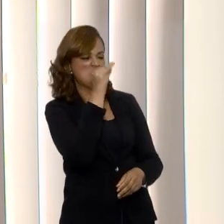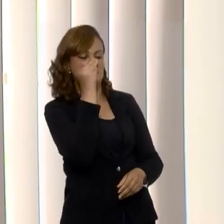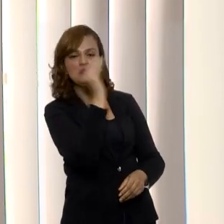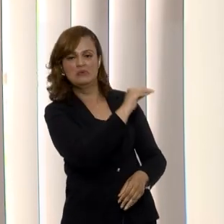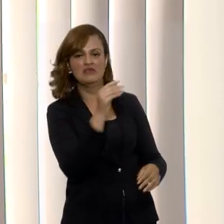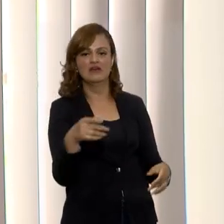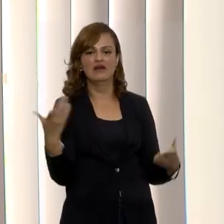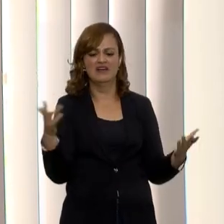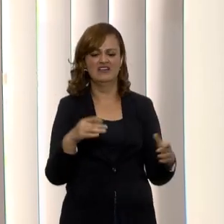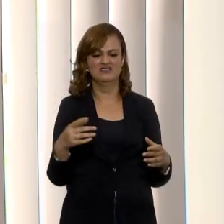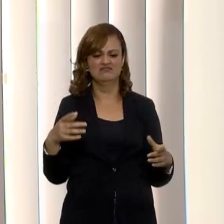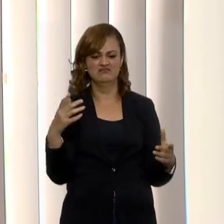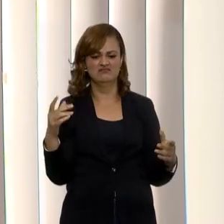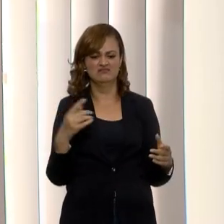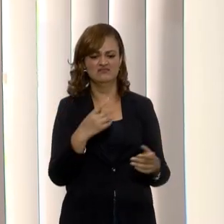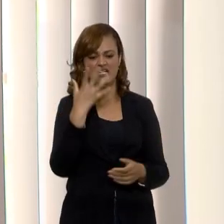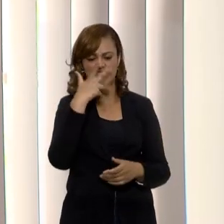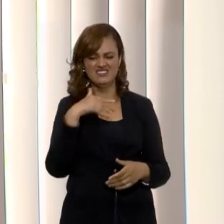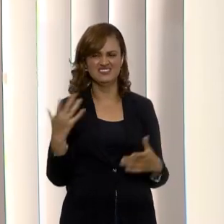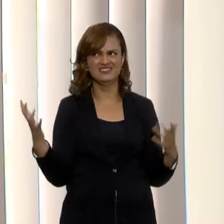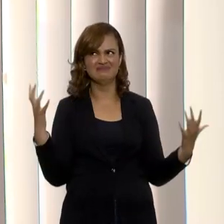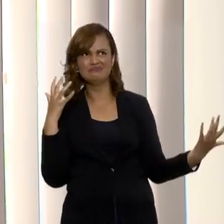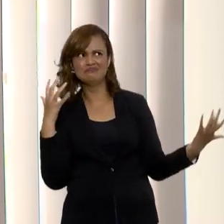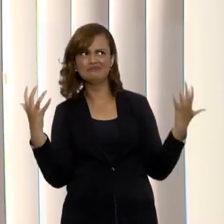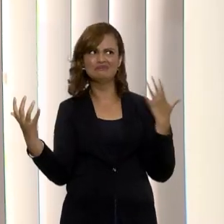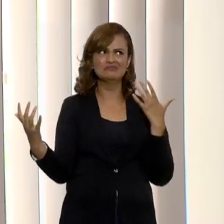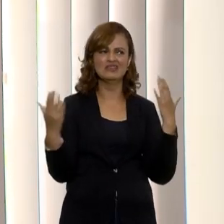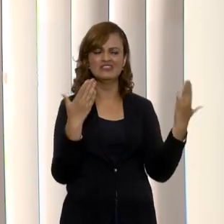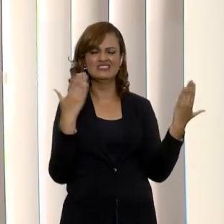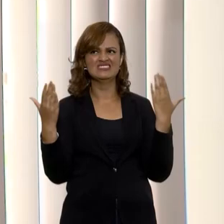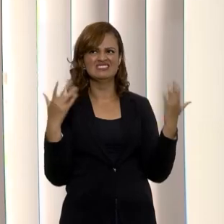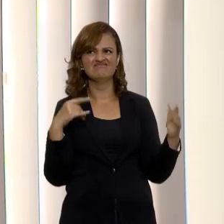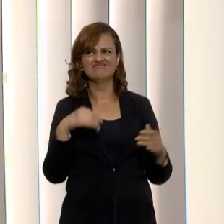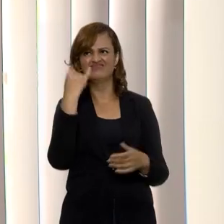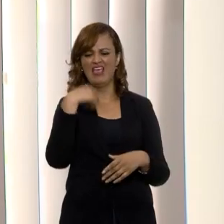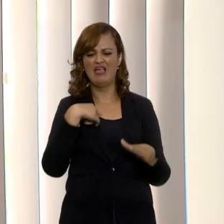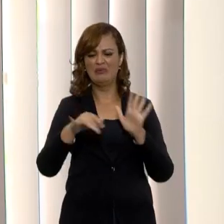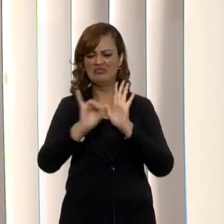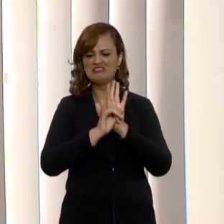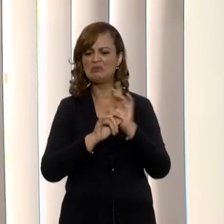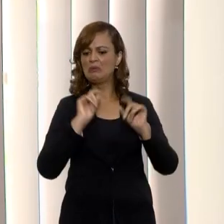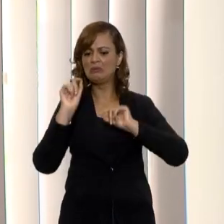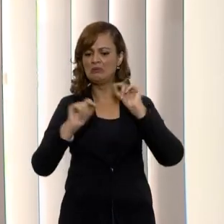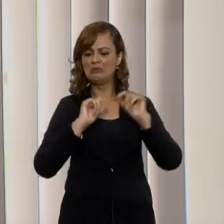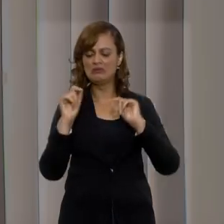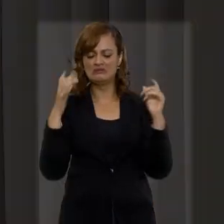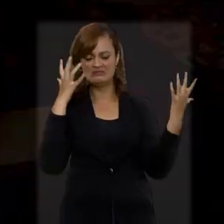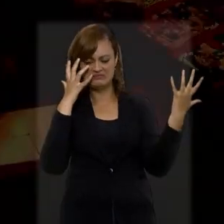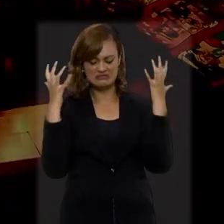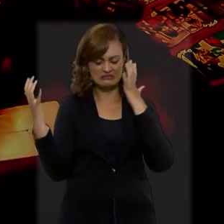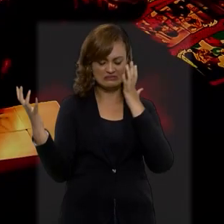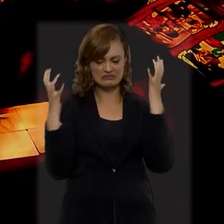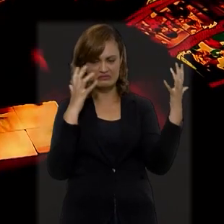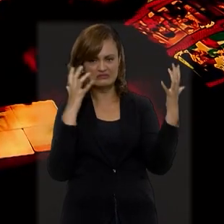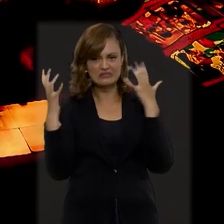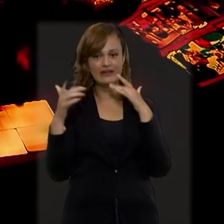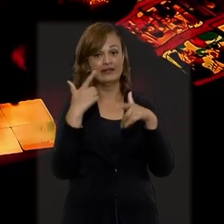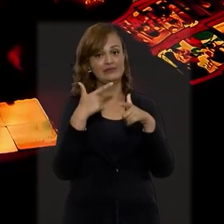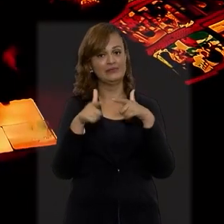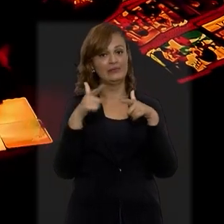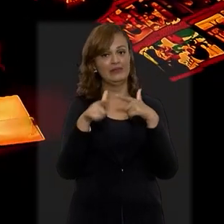desconsiderados pelo outro, a criança fica muito insegura, muito em dúvida, inclusive, da sua própria identidade. E aí que começam